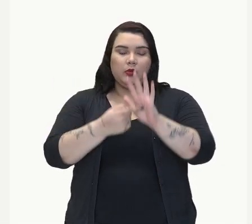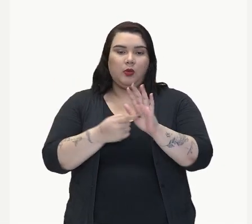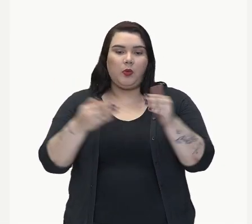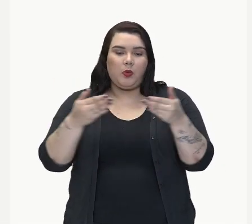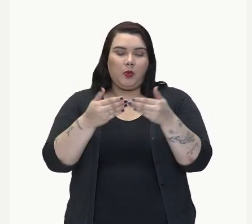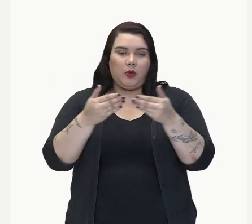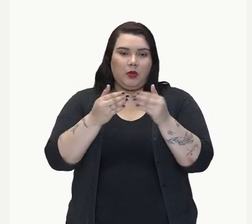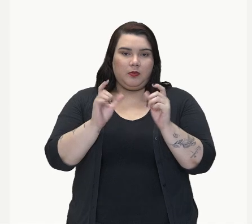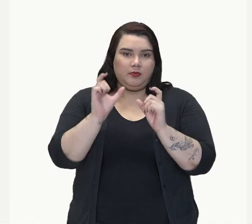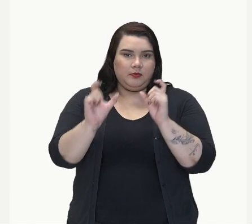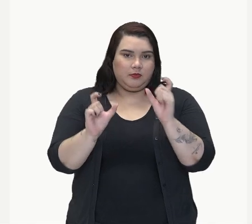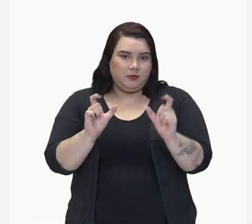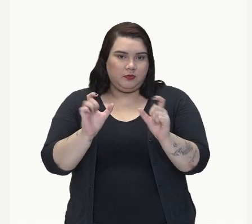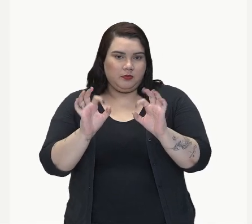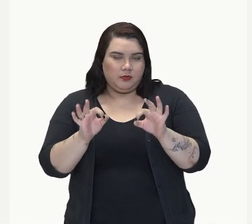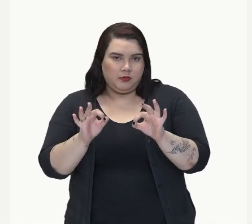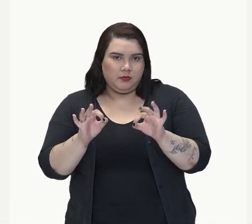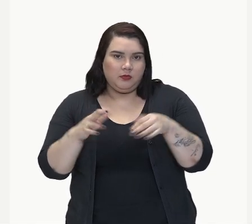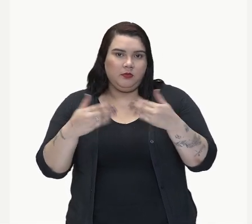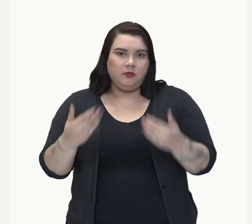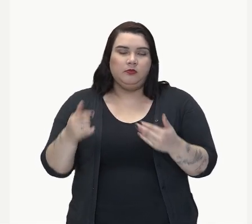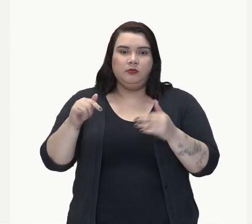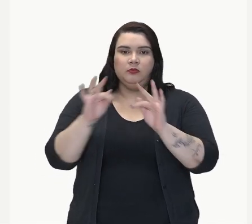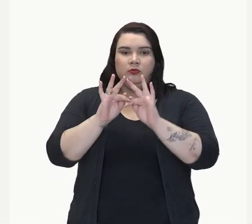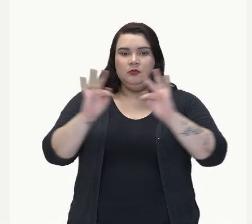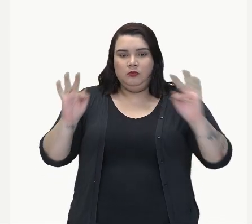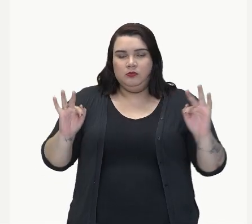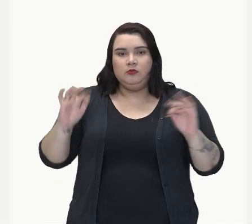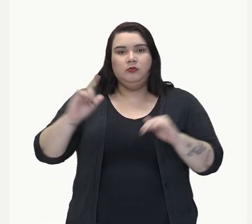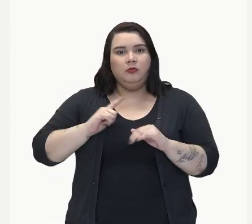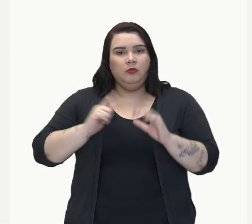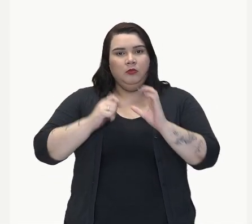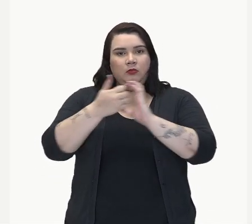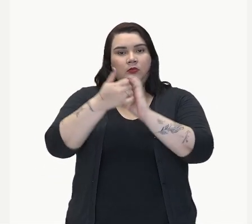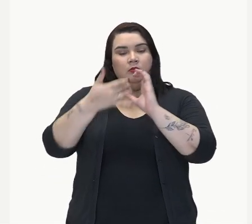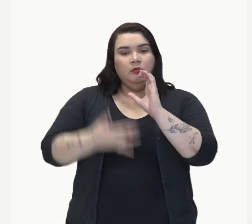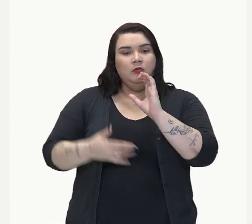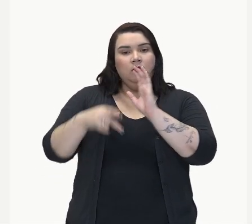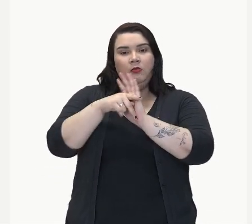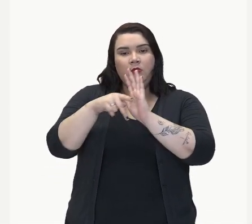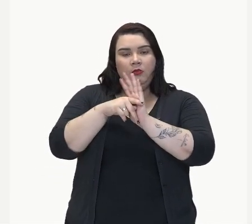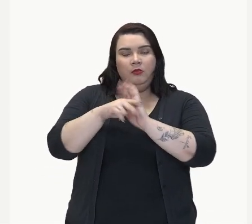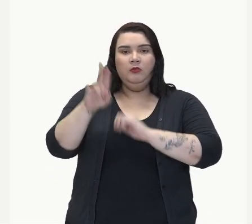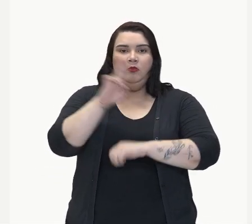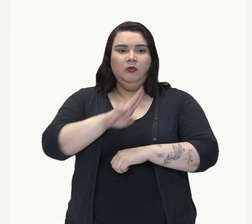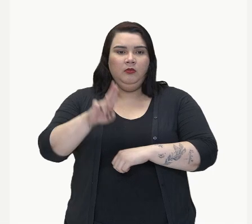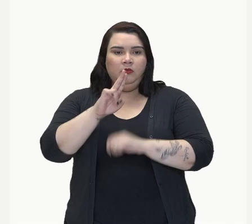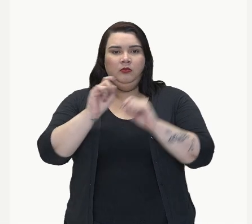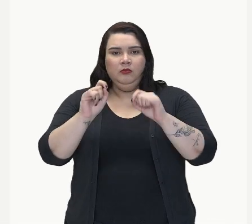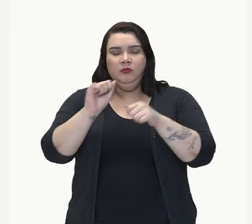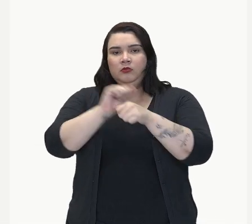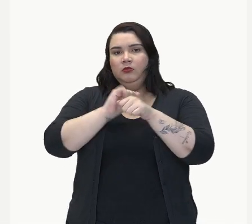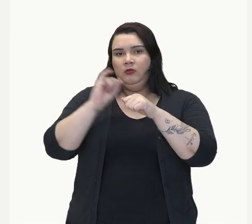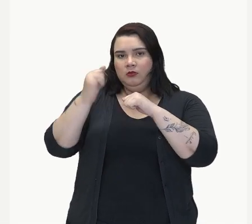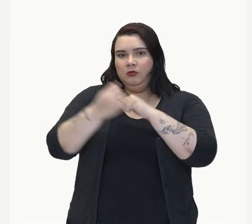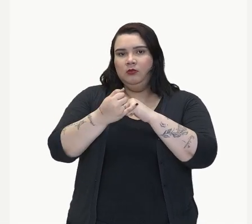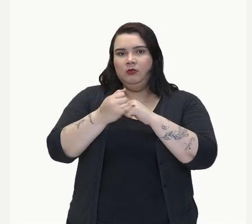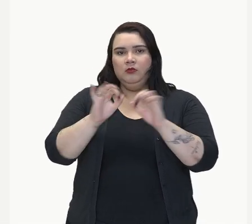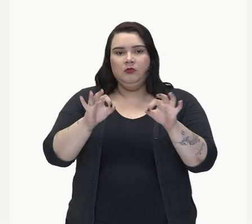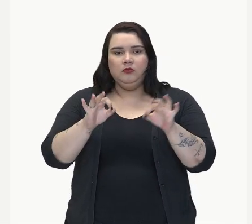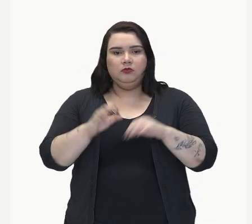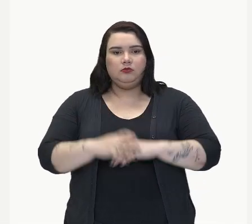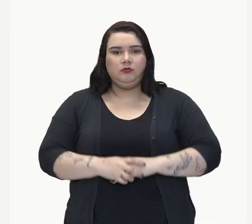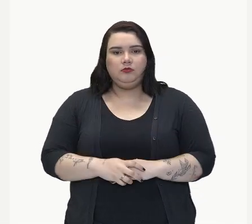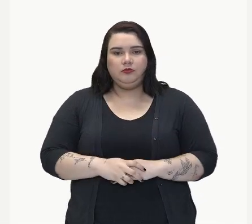próximo. Homens é o mais próximo. Então, vou concordar com estranhos, né?